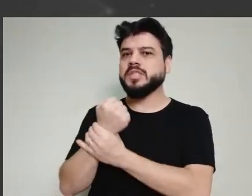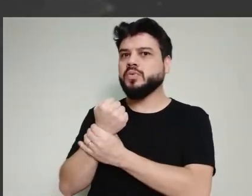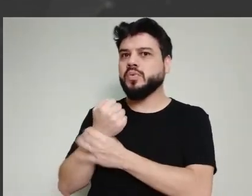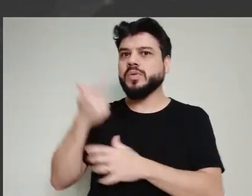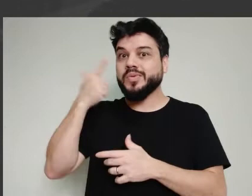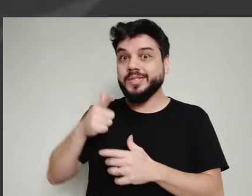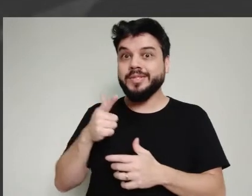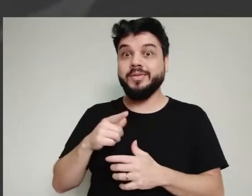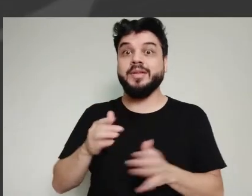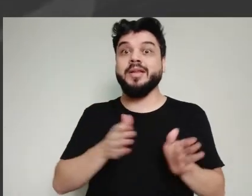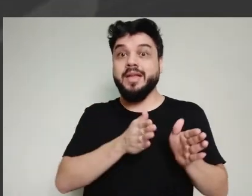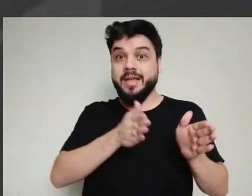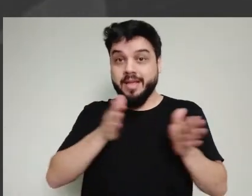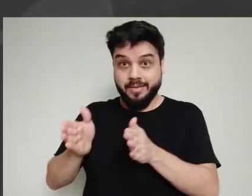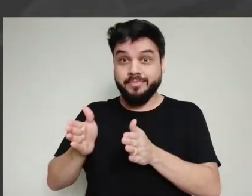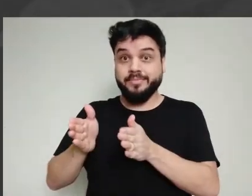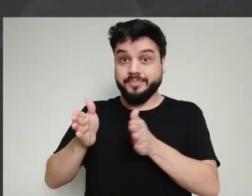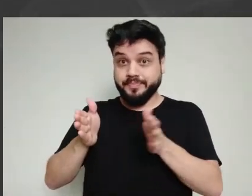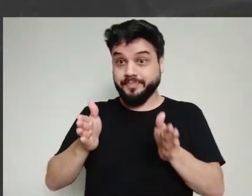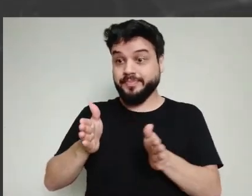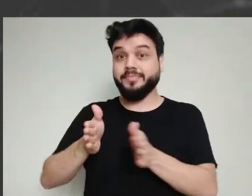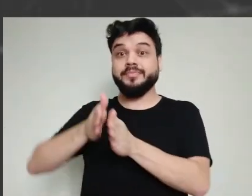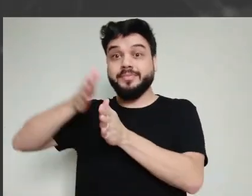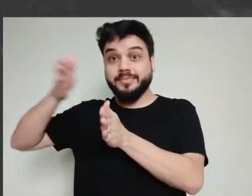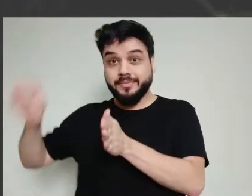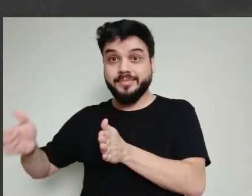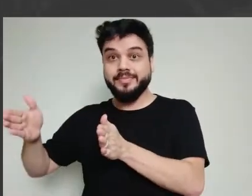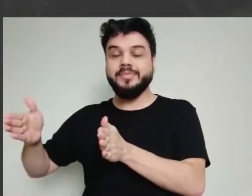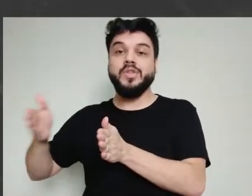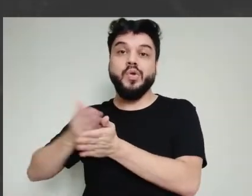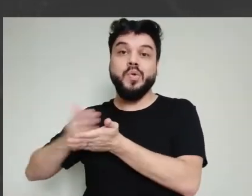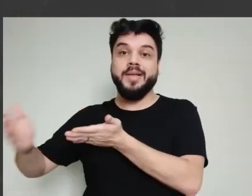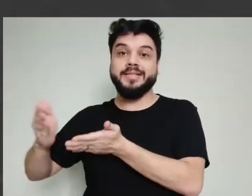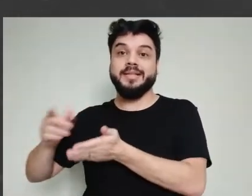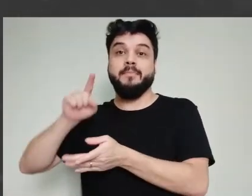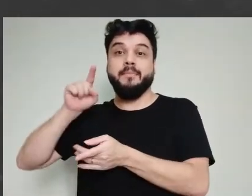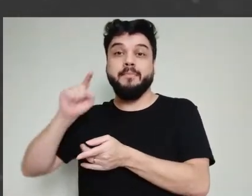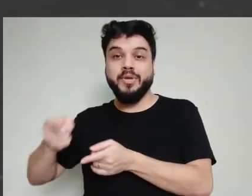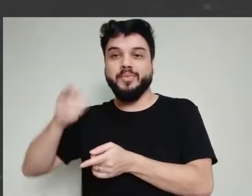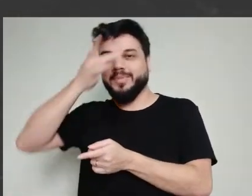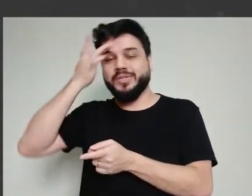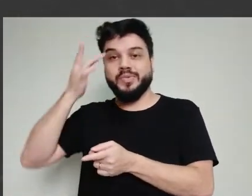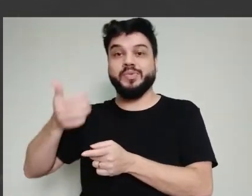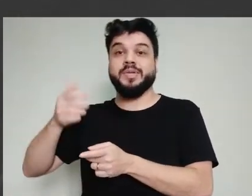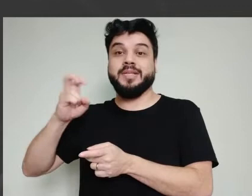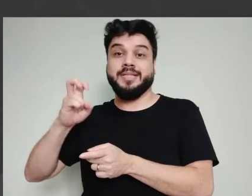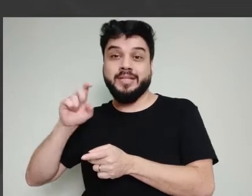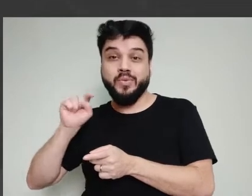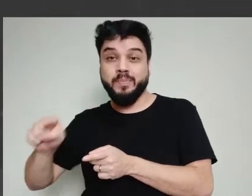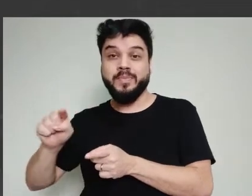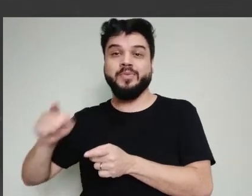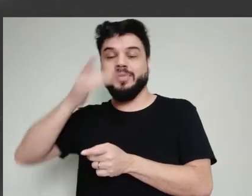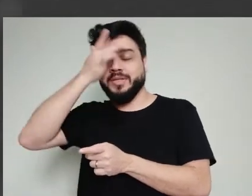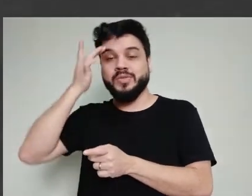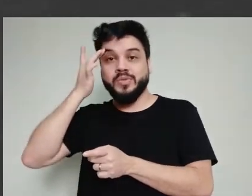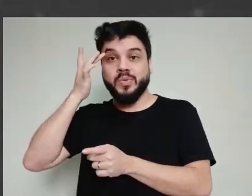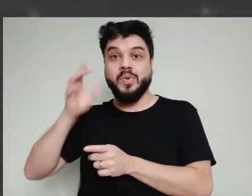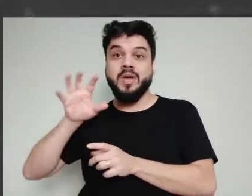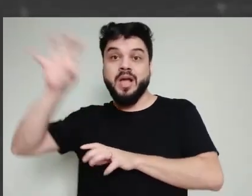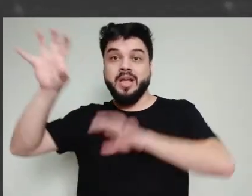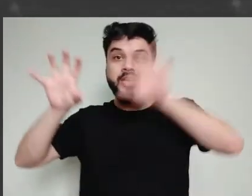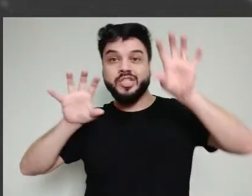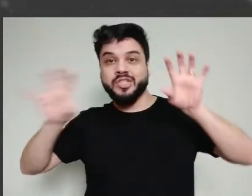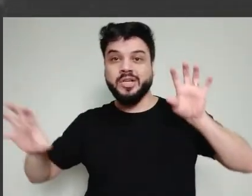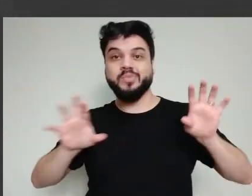posso ir para a última fase. Aí eu tenho que testar mil pessoas, 5 mil pessoas, 10 mil pessoas em diferentes regiões do planeta.